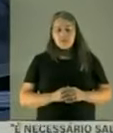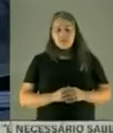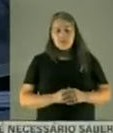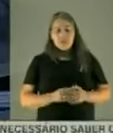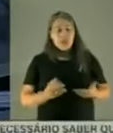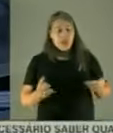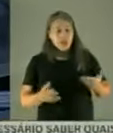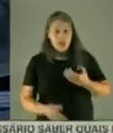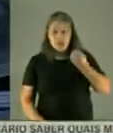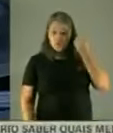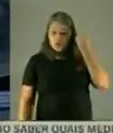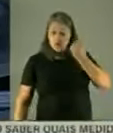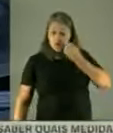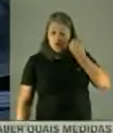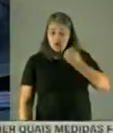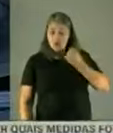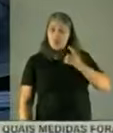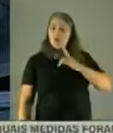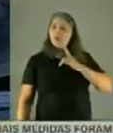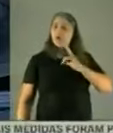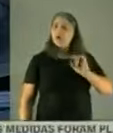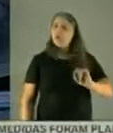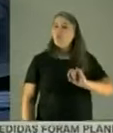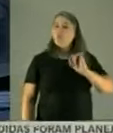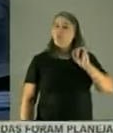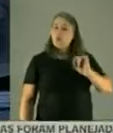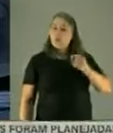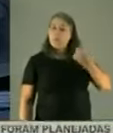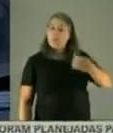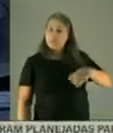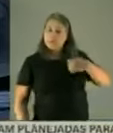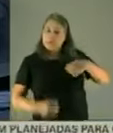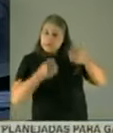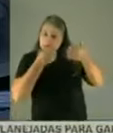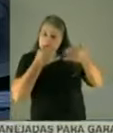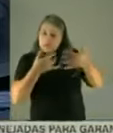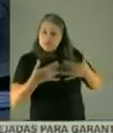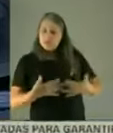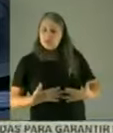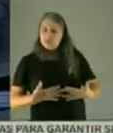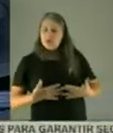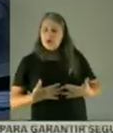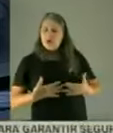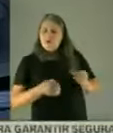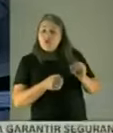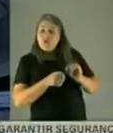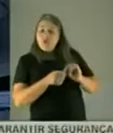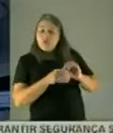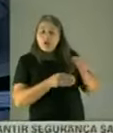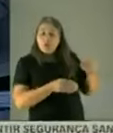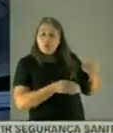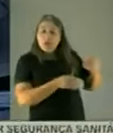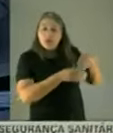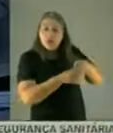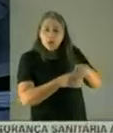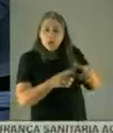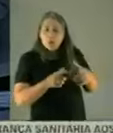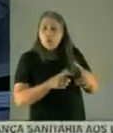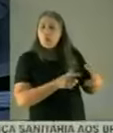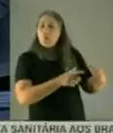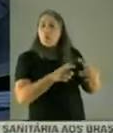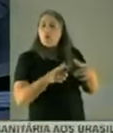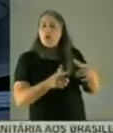realmente eu tenho que caracterizar isso muito bem, que isso foi feito dentro de um ambiente técnico